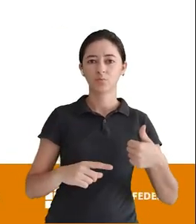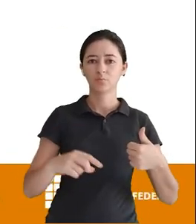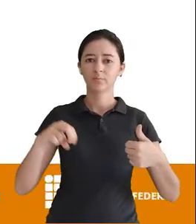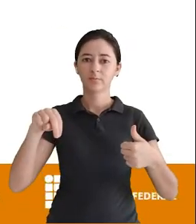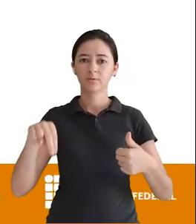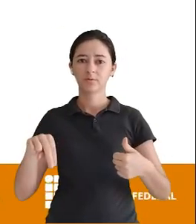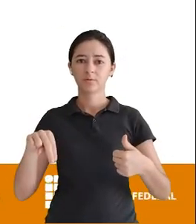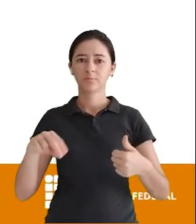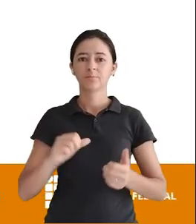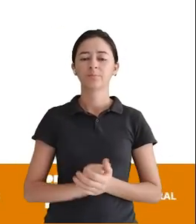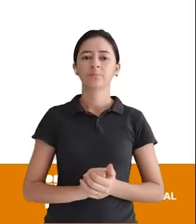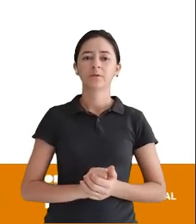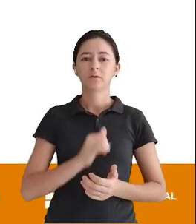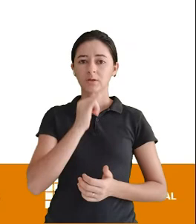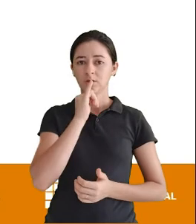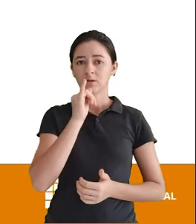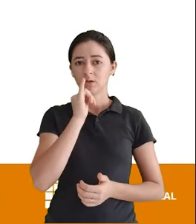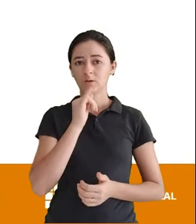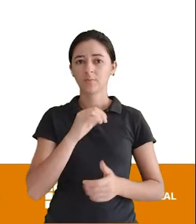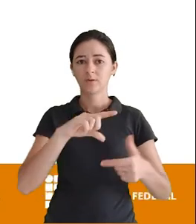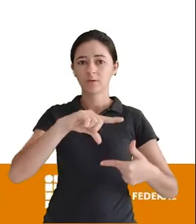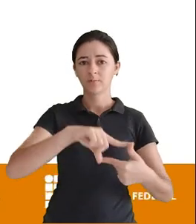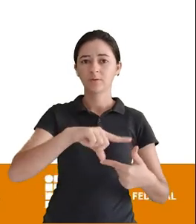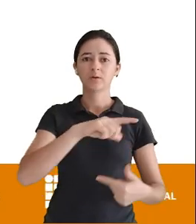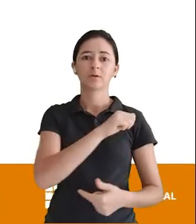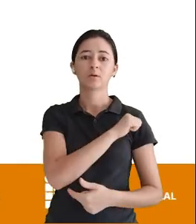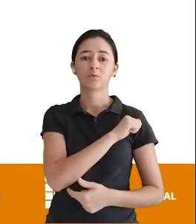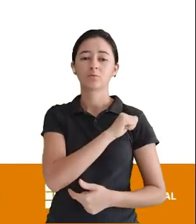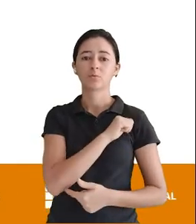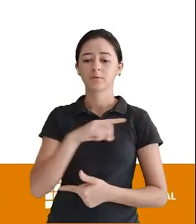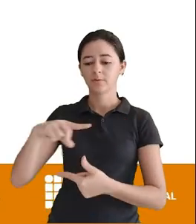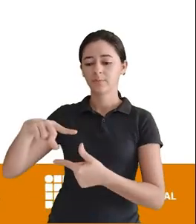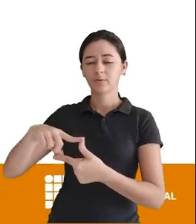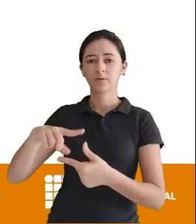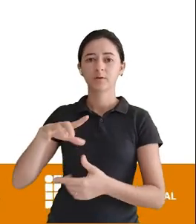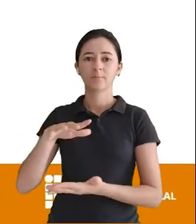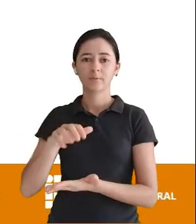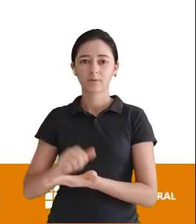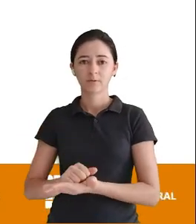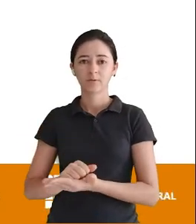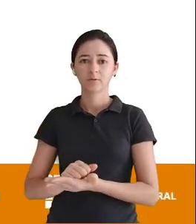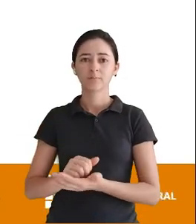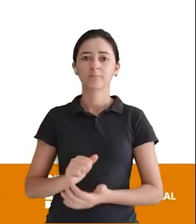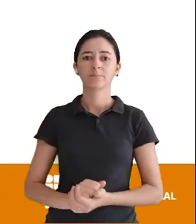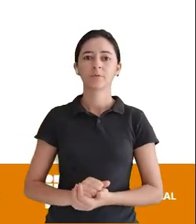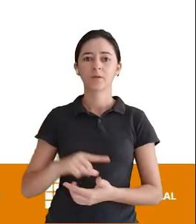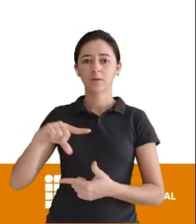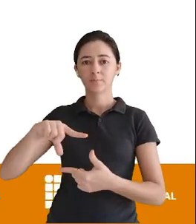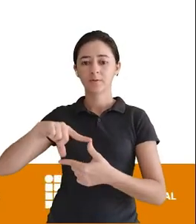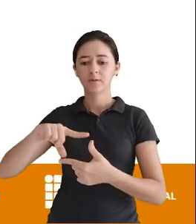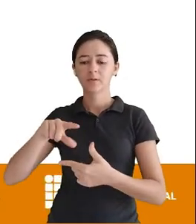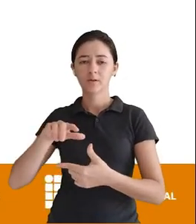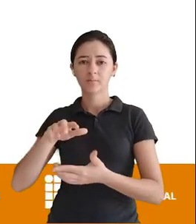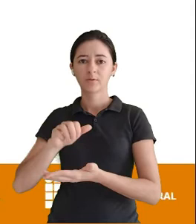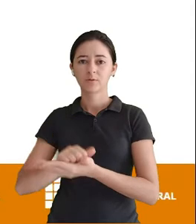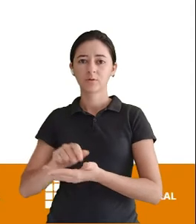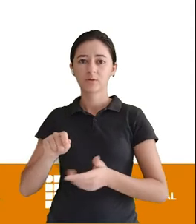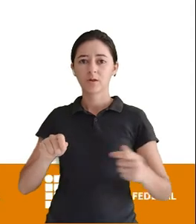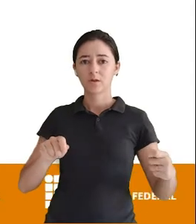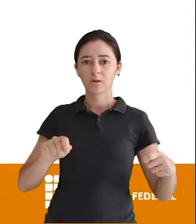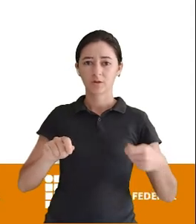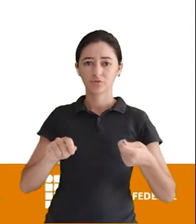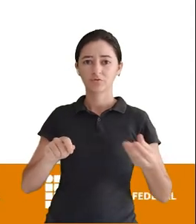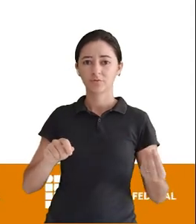relacionamento Entre aluno E matrícula Matrícula Recebe a chave de aluno Então primeiro Eu criava o